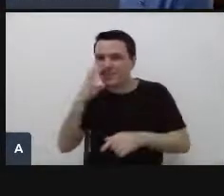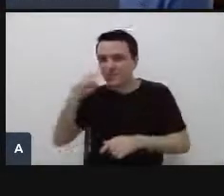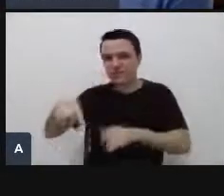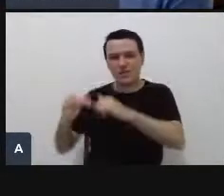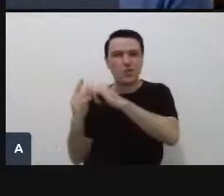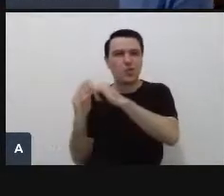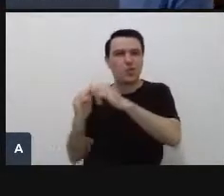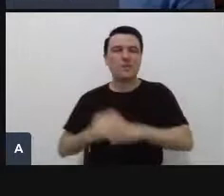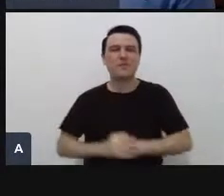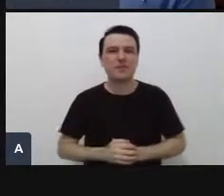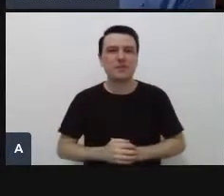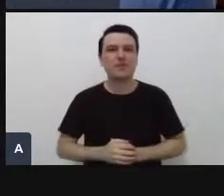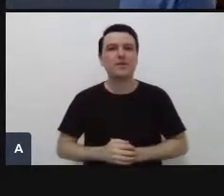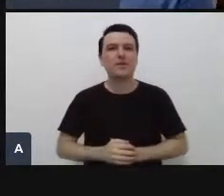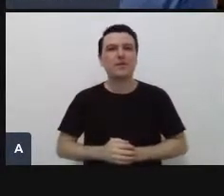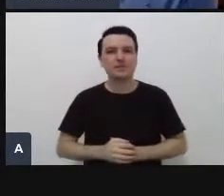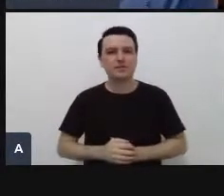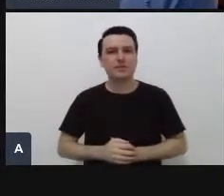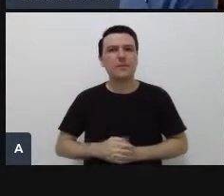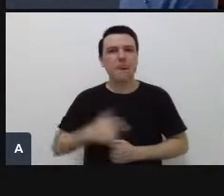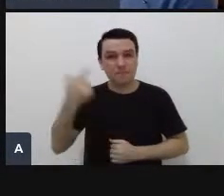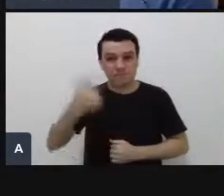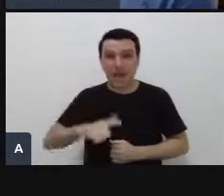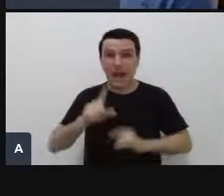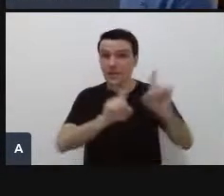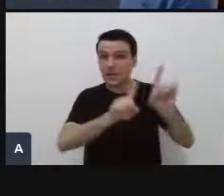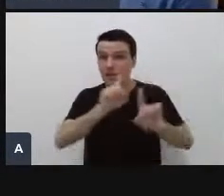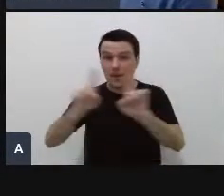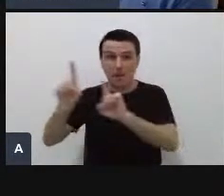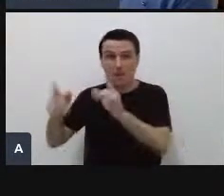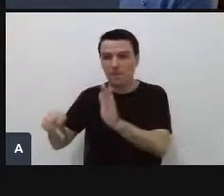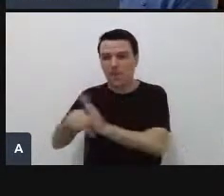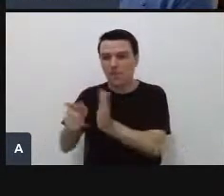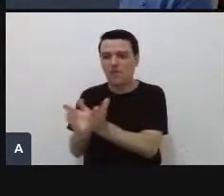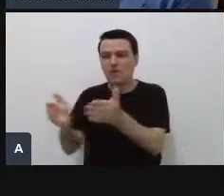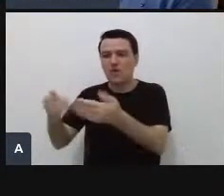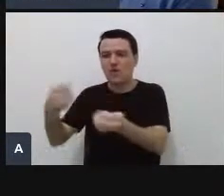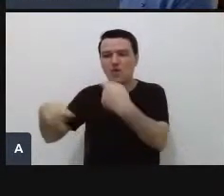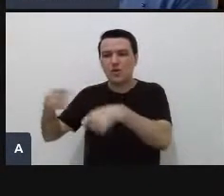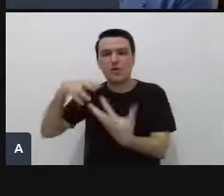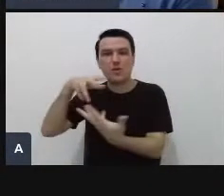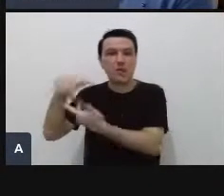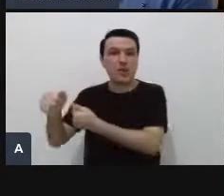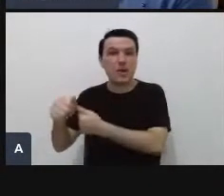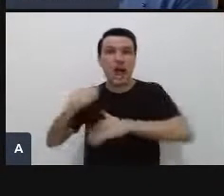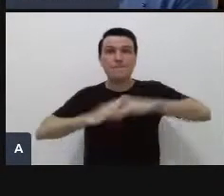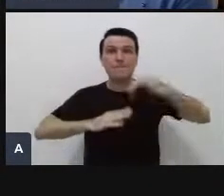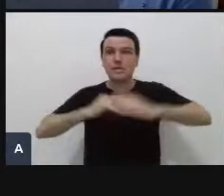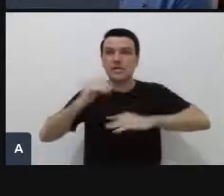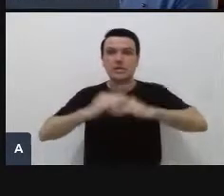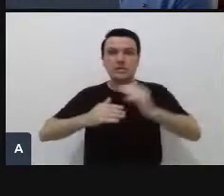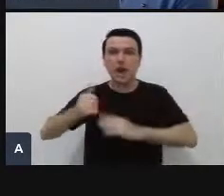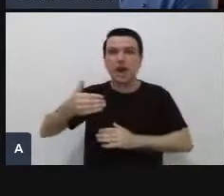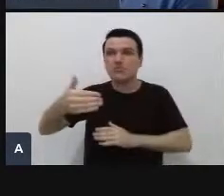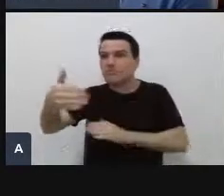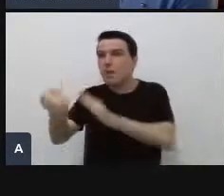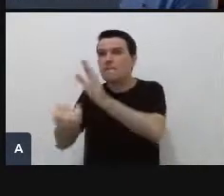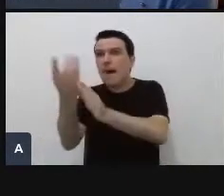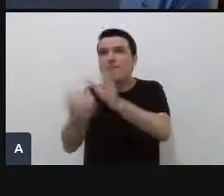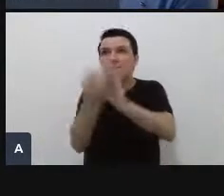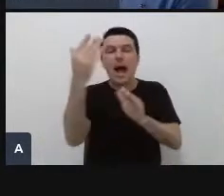seguindo, outros dados bem interessantes aqui do Fórum Econômico Mundial, habilidades emergentes mais importantes até 2025,